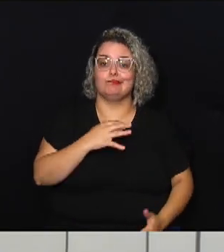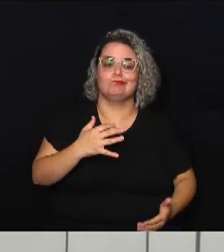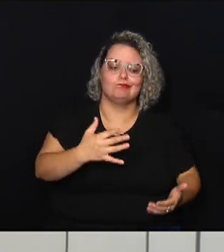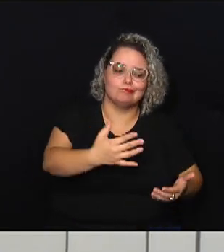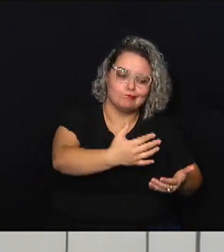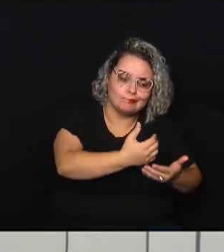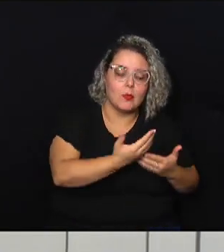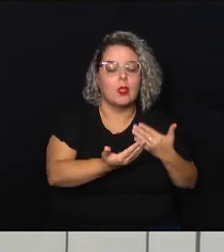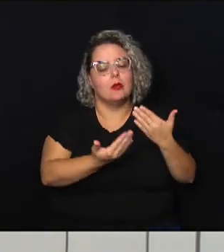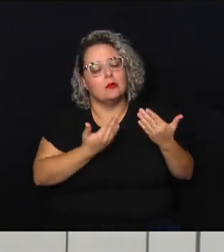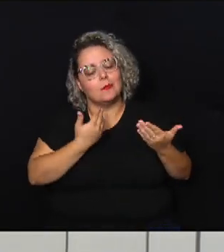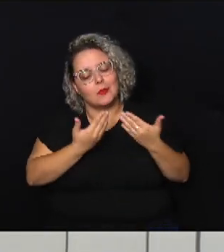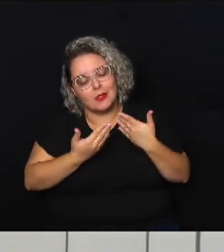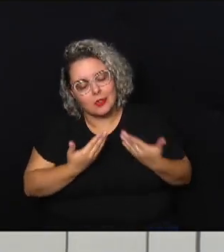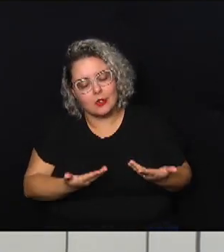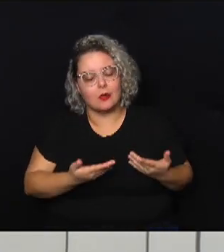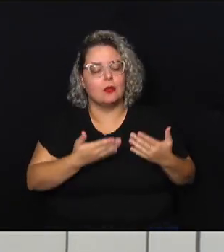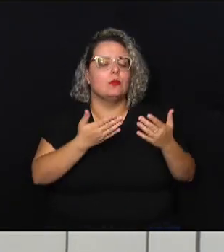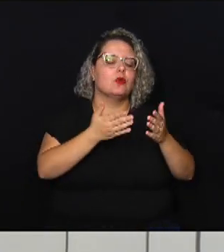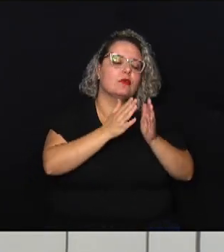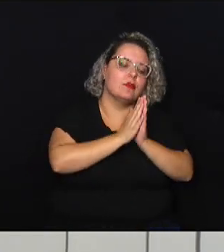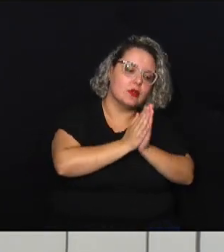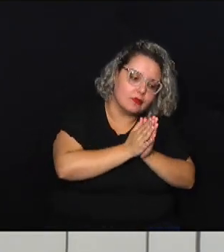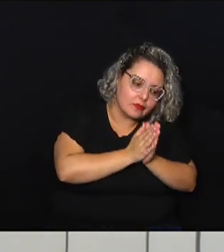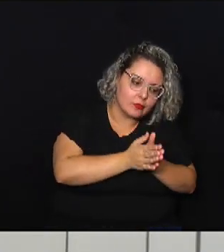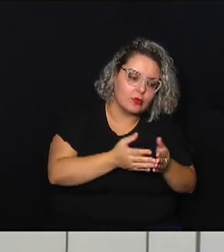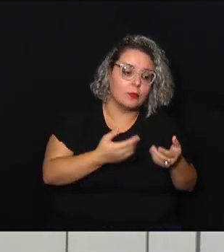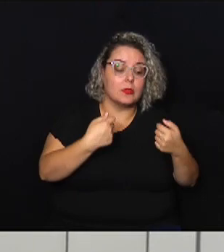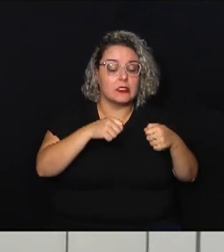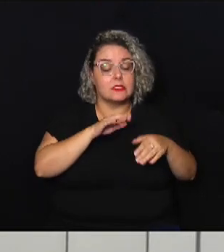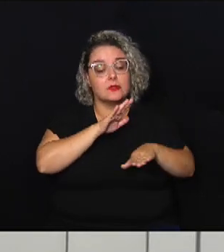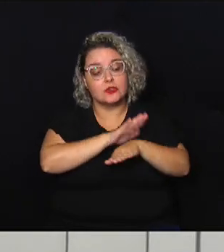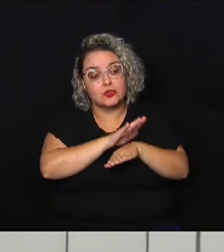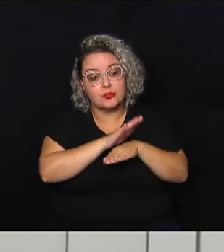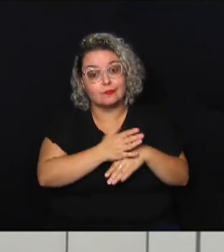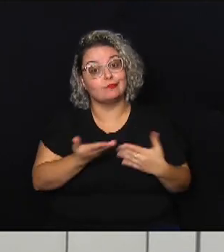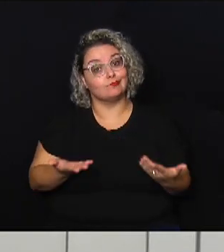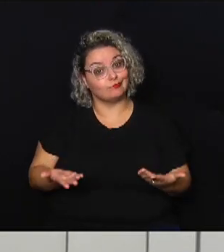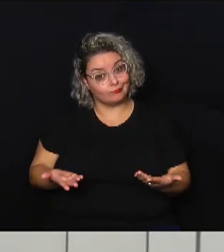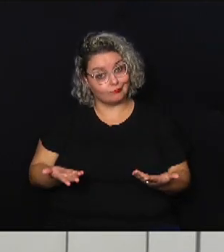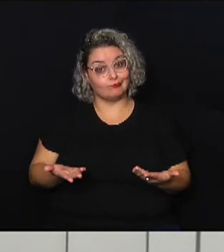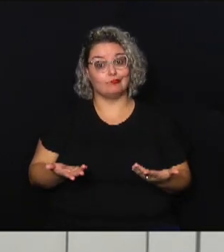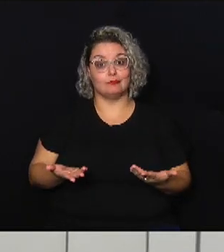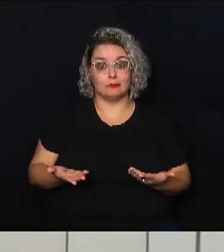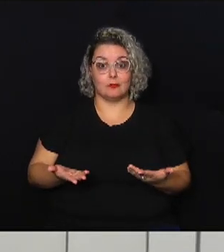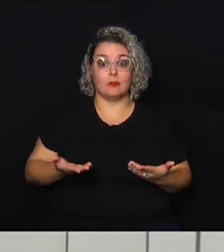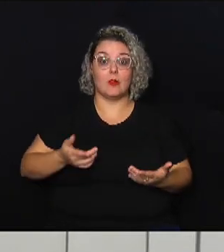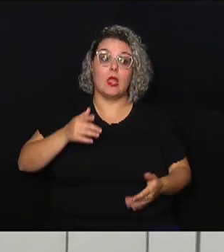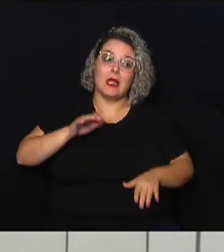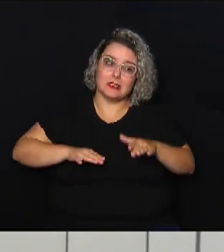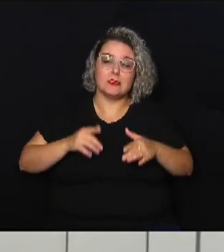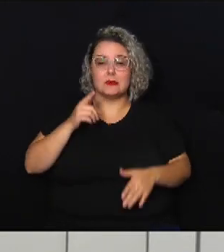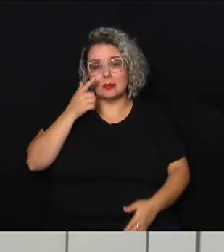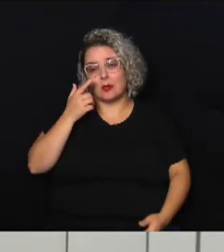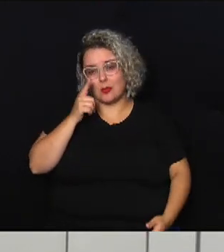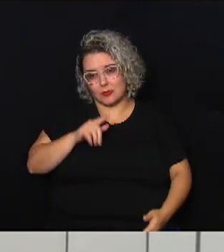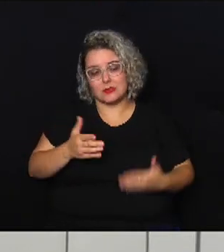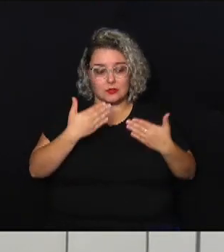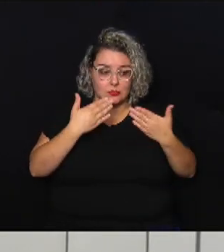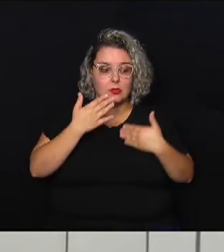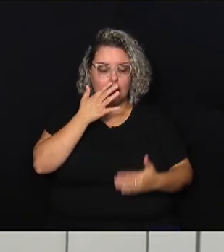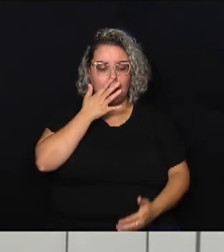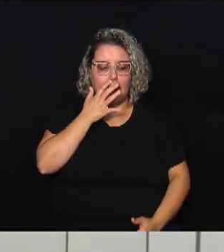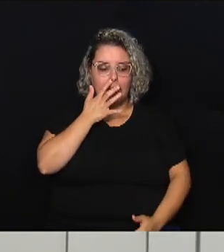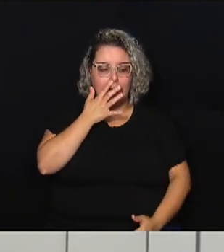chegar e ajudar nesse convencimento mas muitas vezes eles estavam conseguindo no diálogo porque ao mesmo tempo a pessoa fez